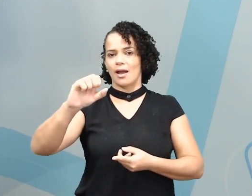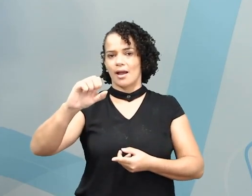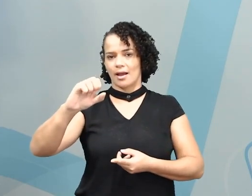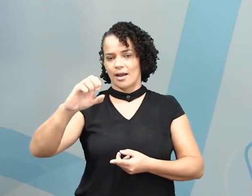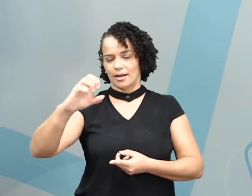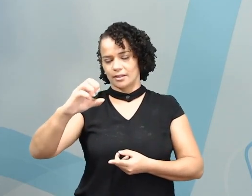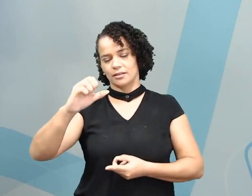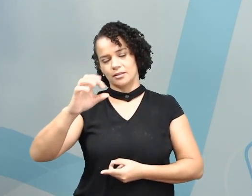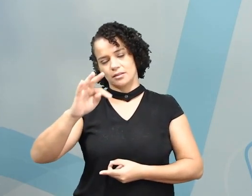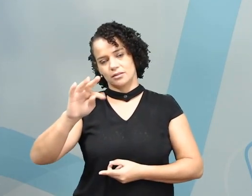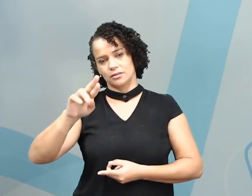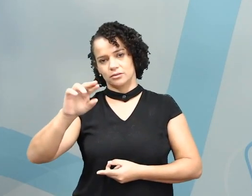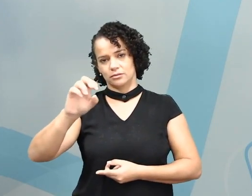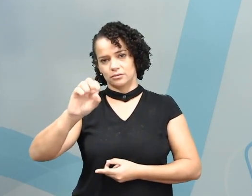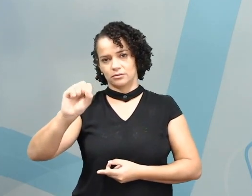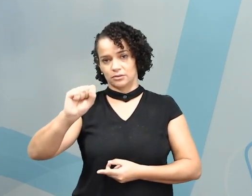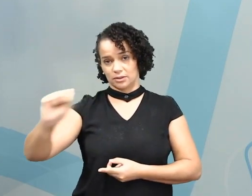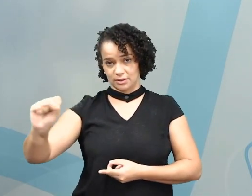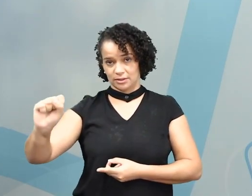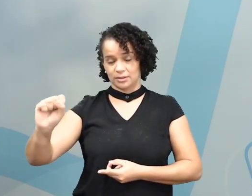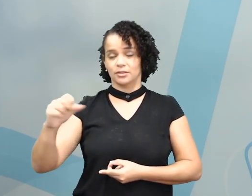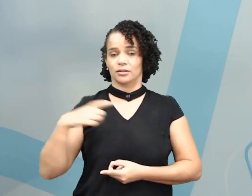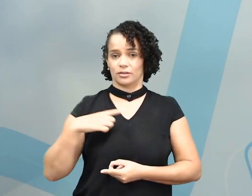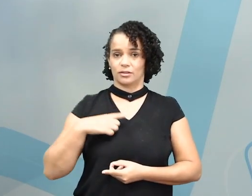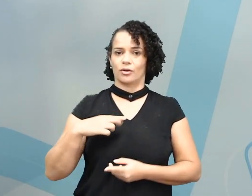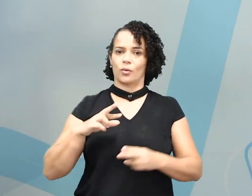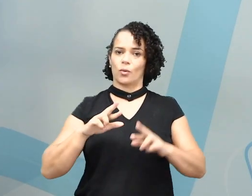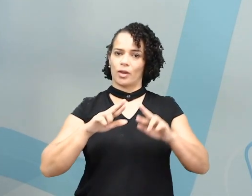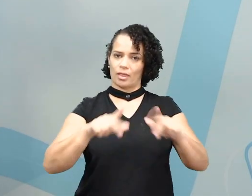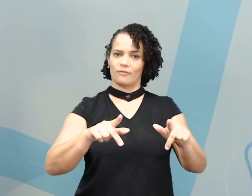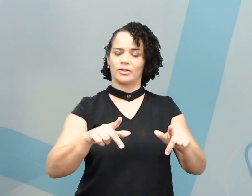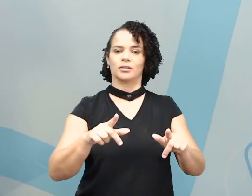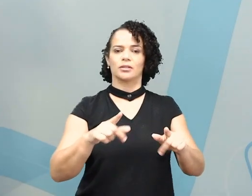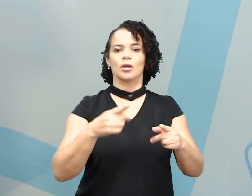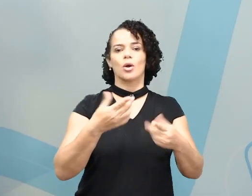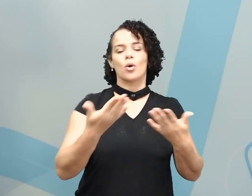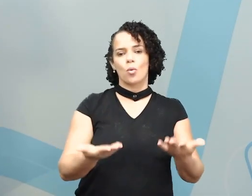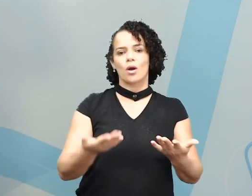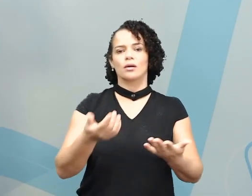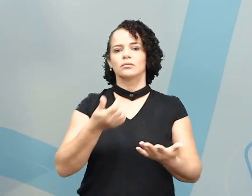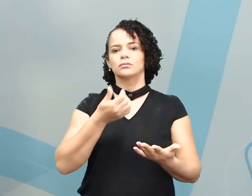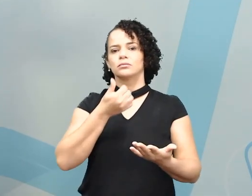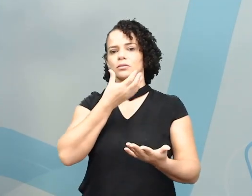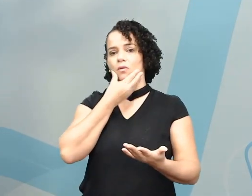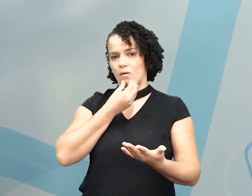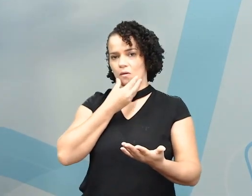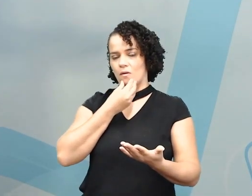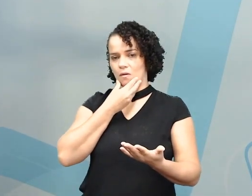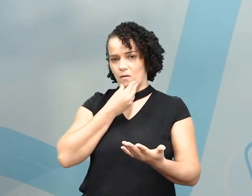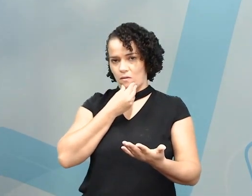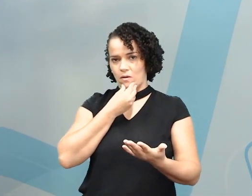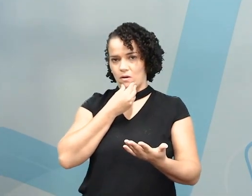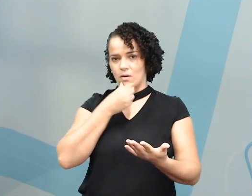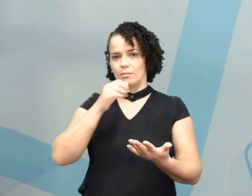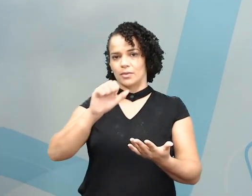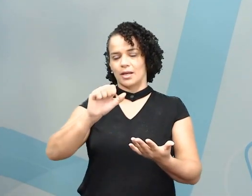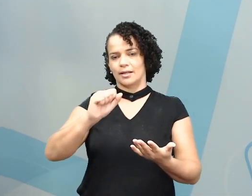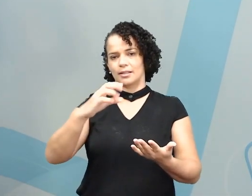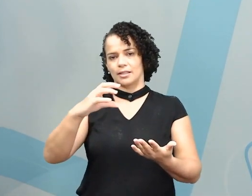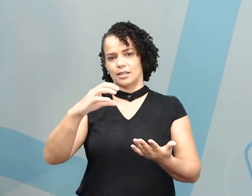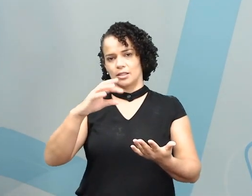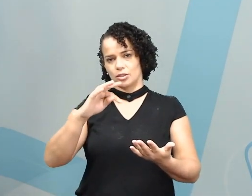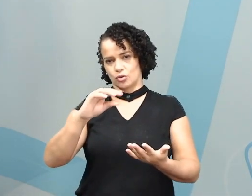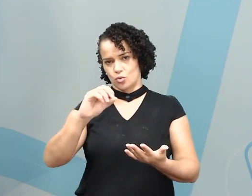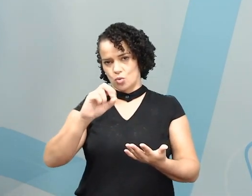diferença. Por quê? Quando é he, eu uso actor. No caso de she, eu uso